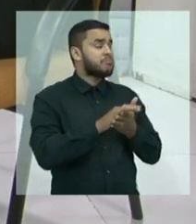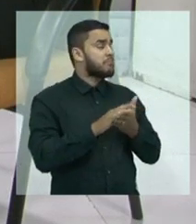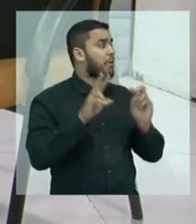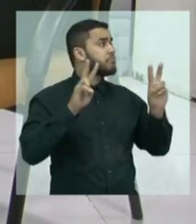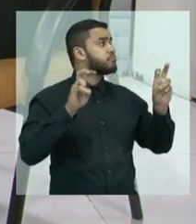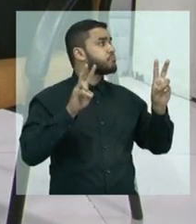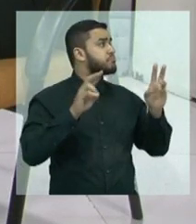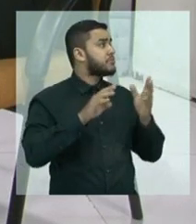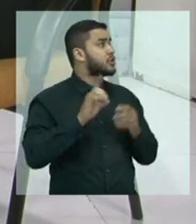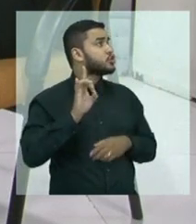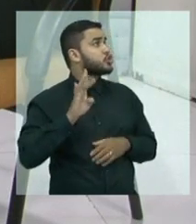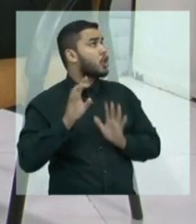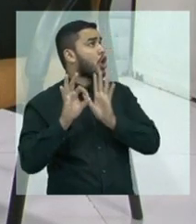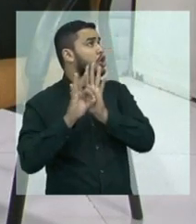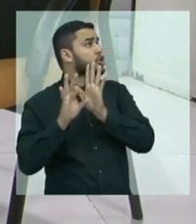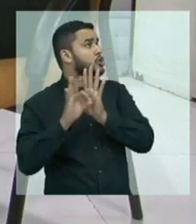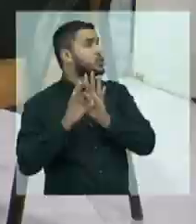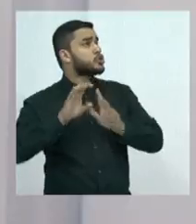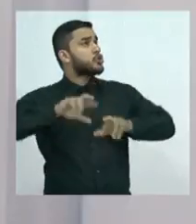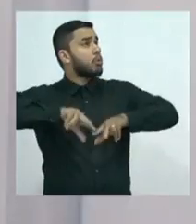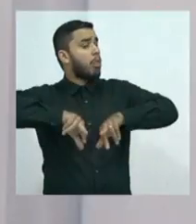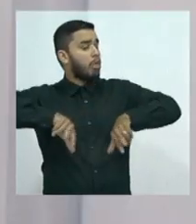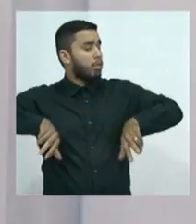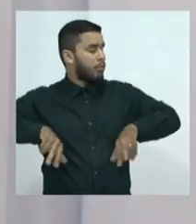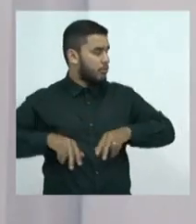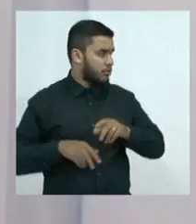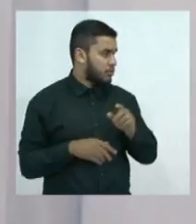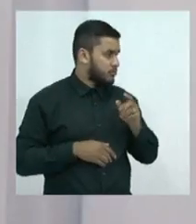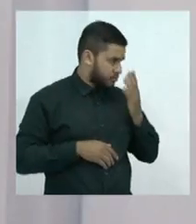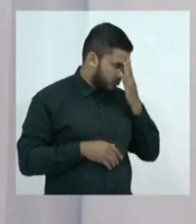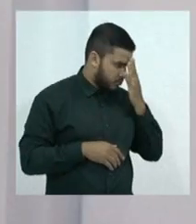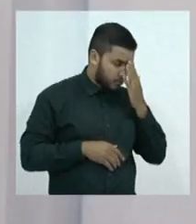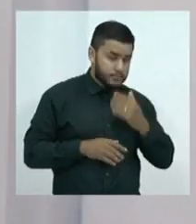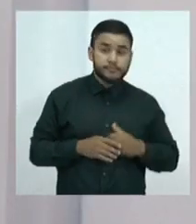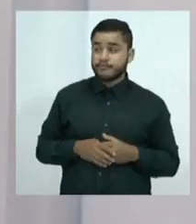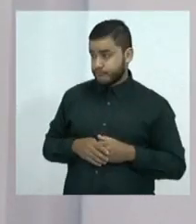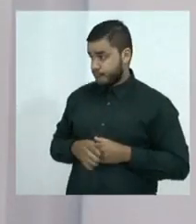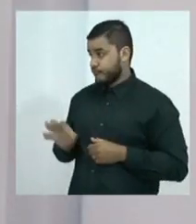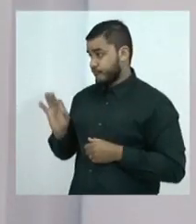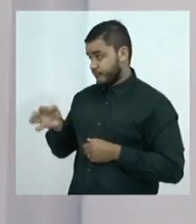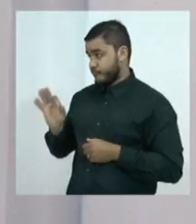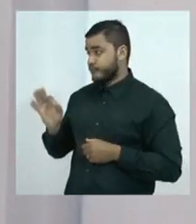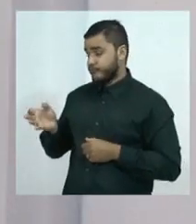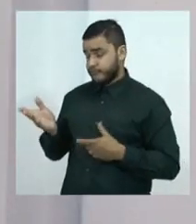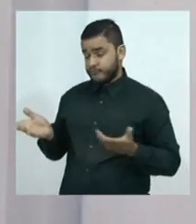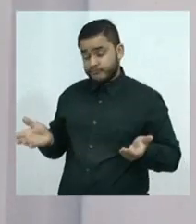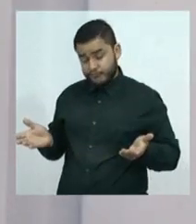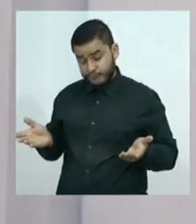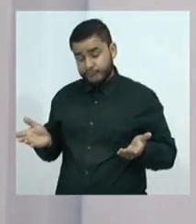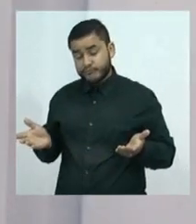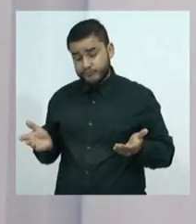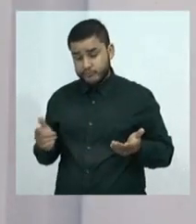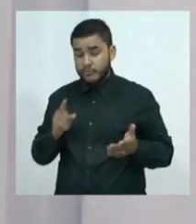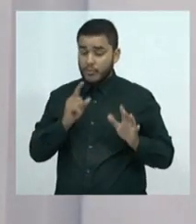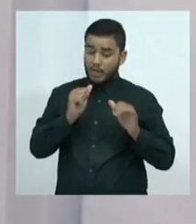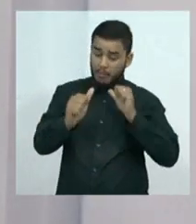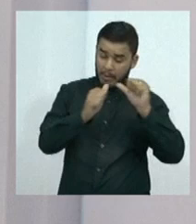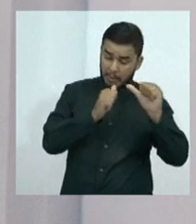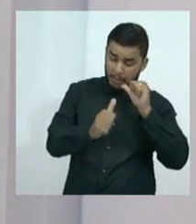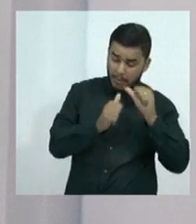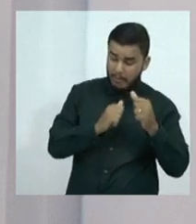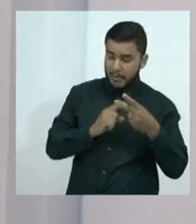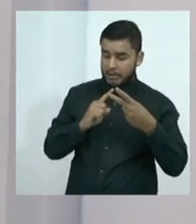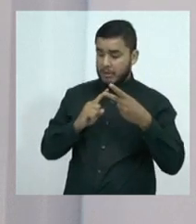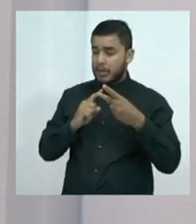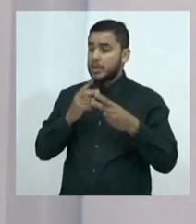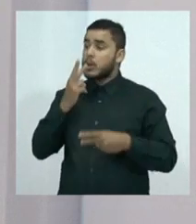né? É. É até um pouco clichê de falar que realmente é a porta de entrada para muitas drogas. E,